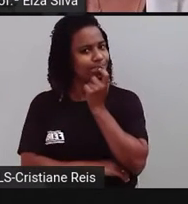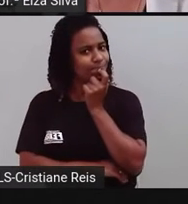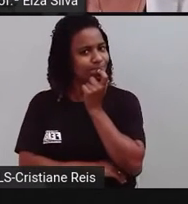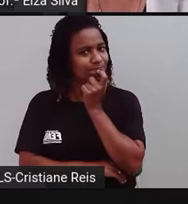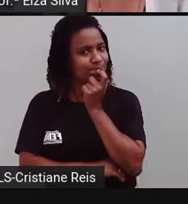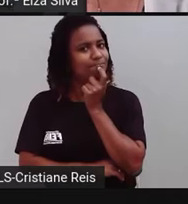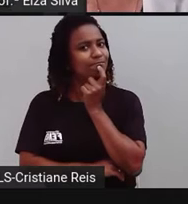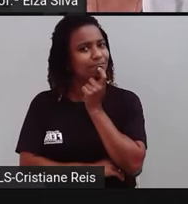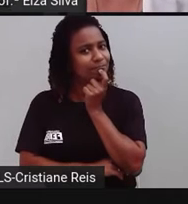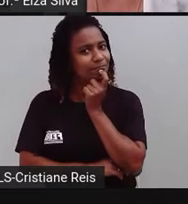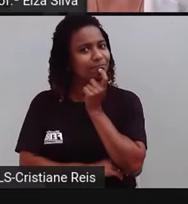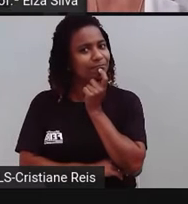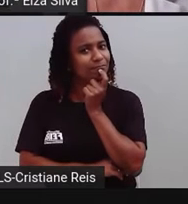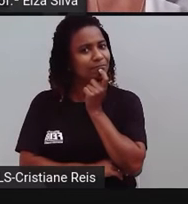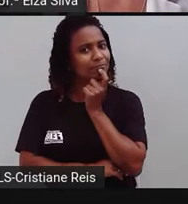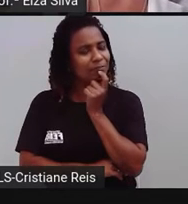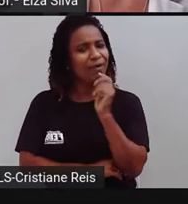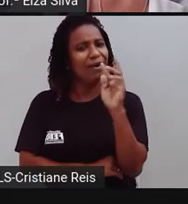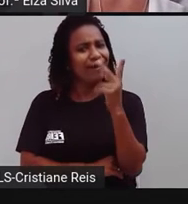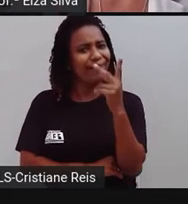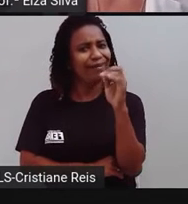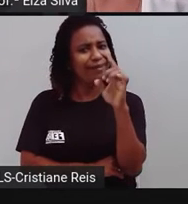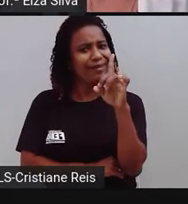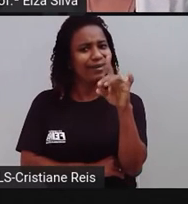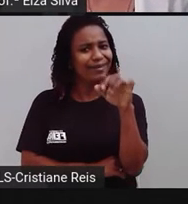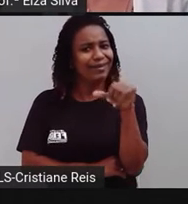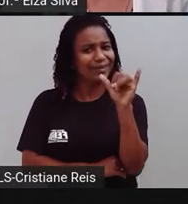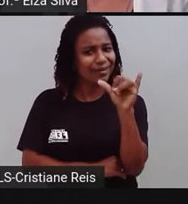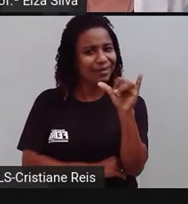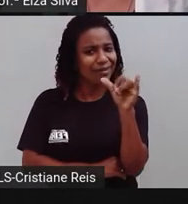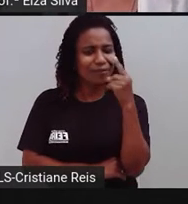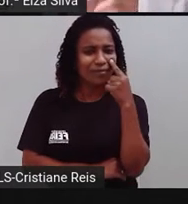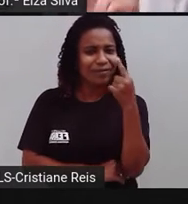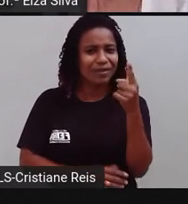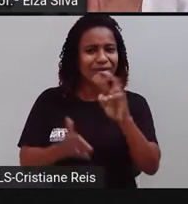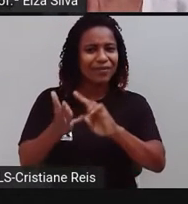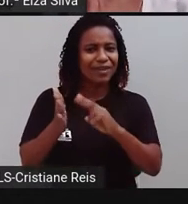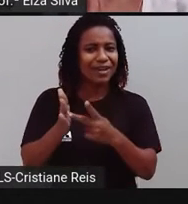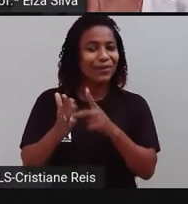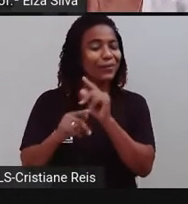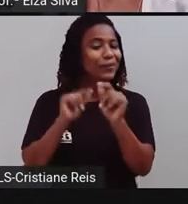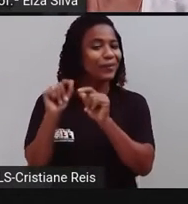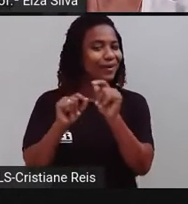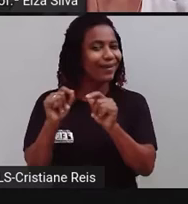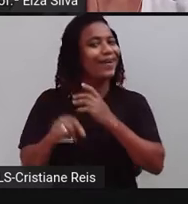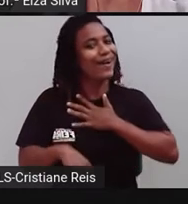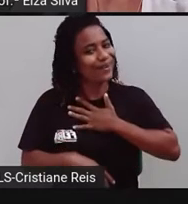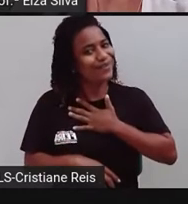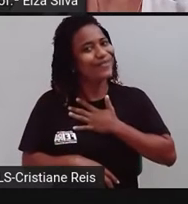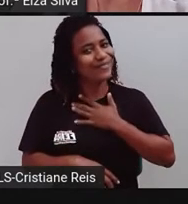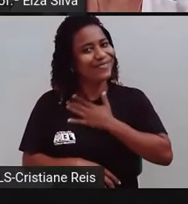holiday, ela significa o que exatamente? Vamos descobrir? Acho que vocês vão gostar.